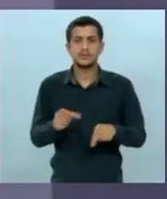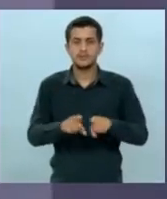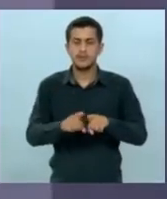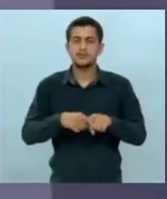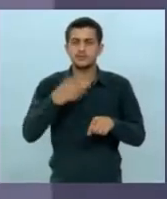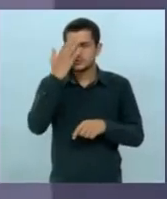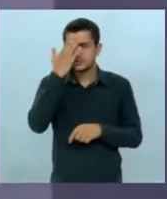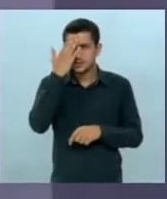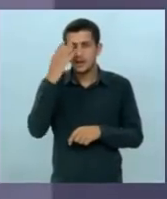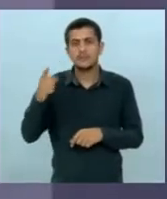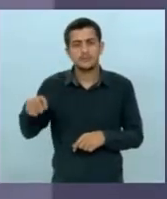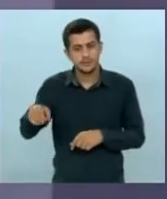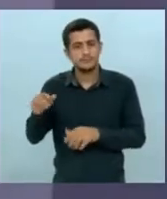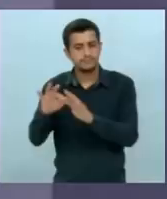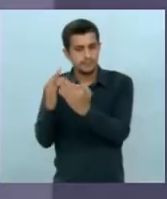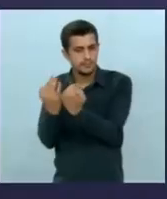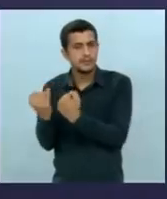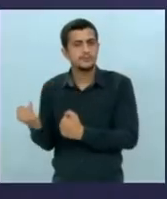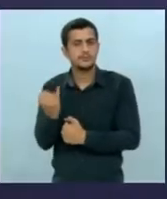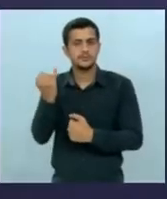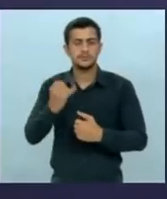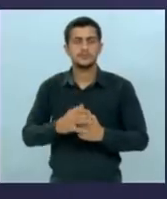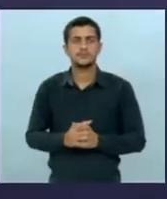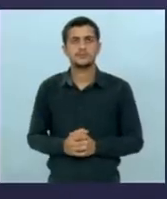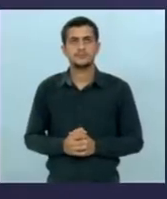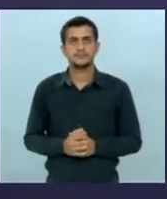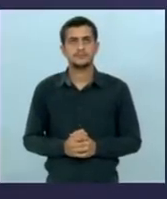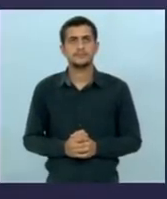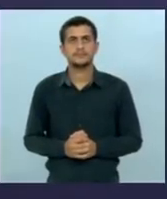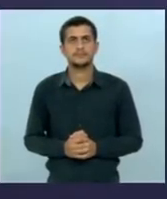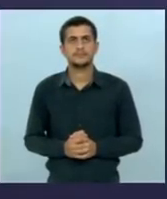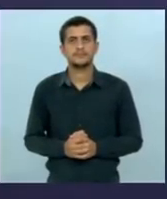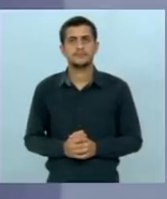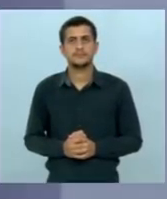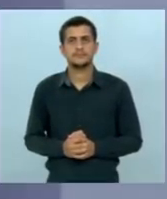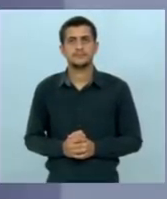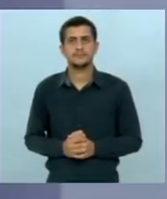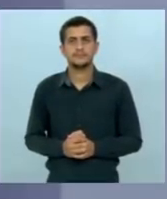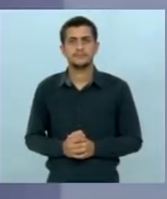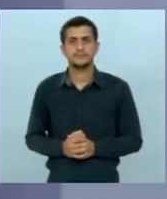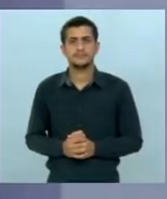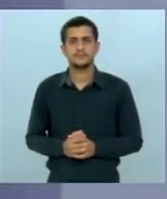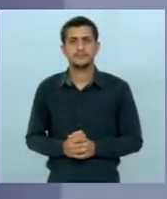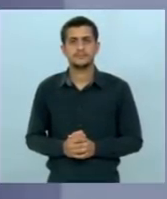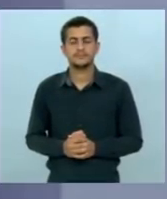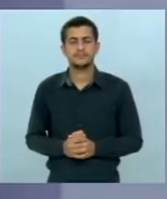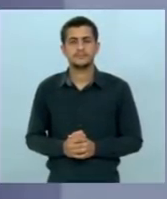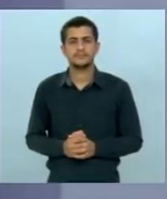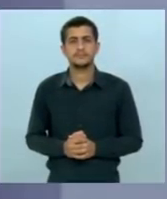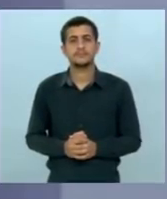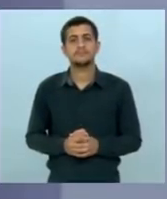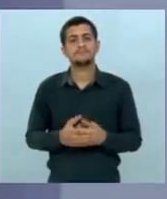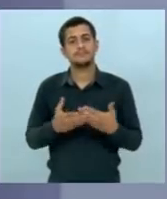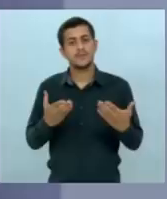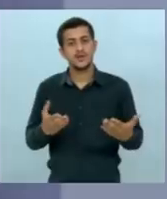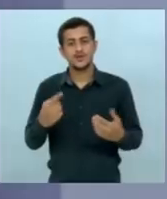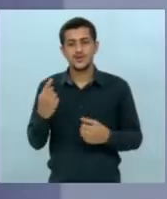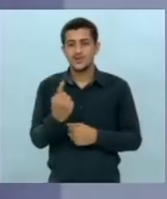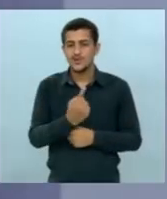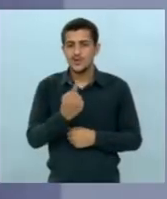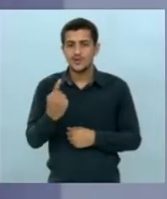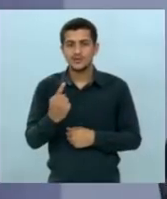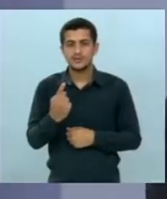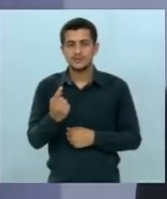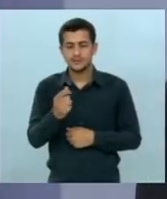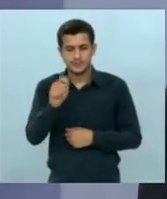como isto é importante Candidato Reinaldo um minuto para a réplica Candidato a gente não faz geração de empregos